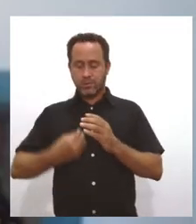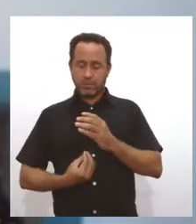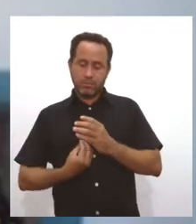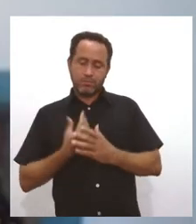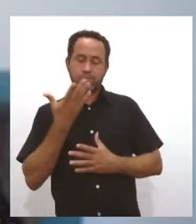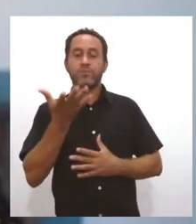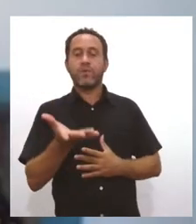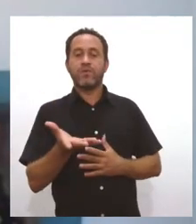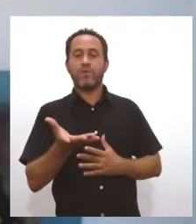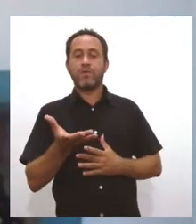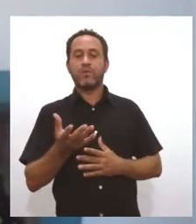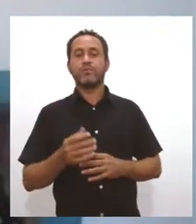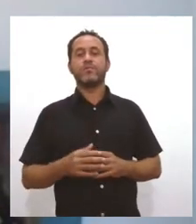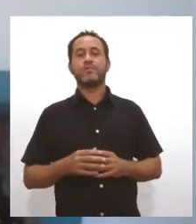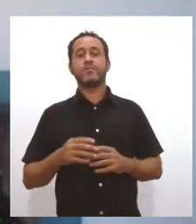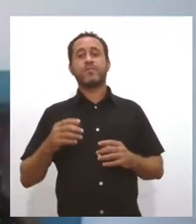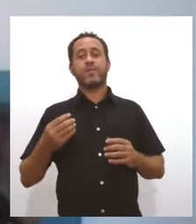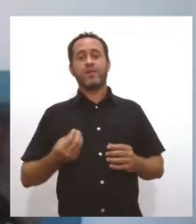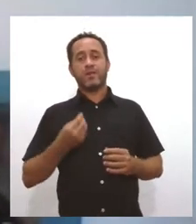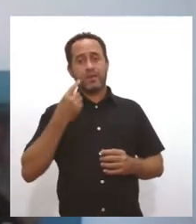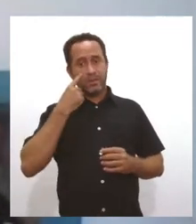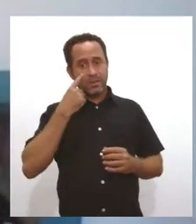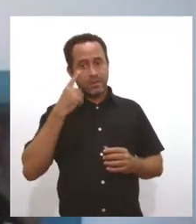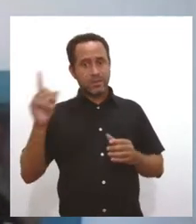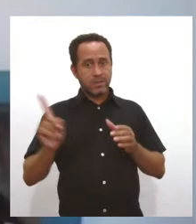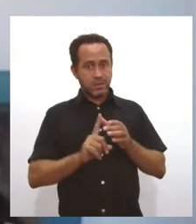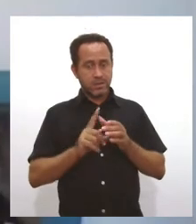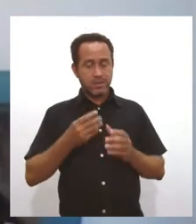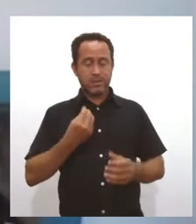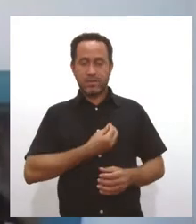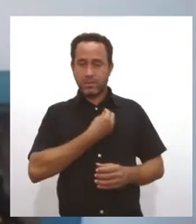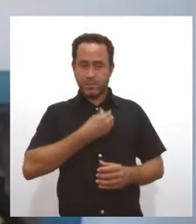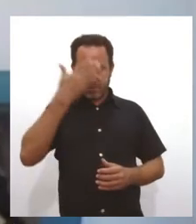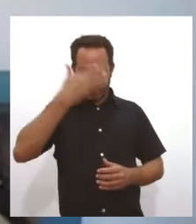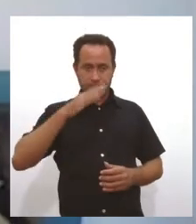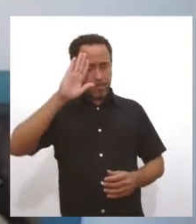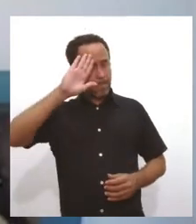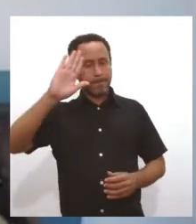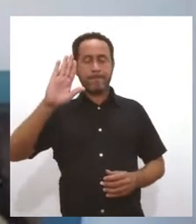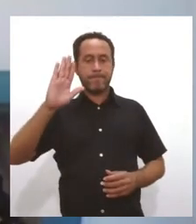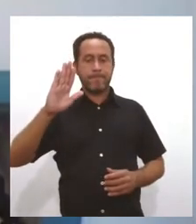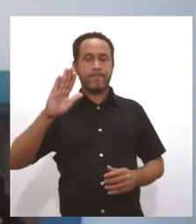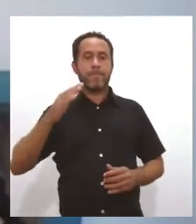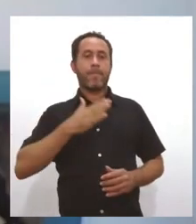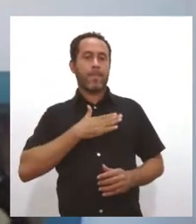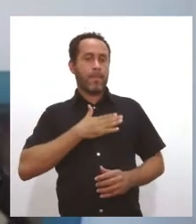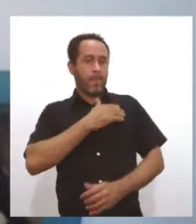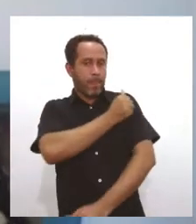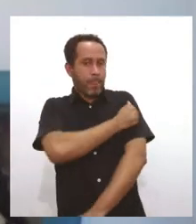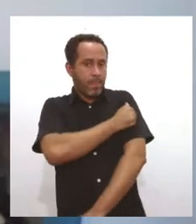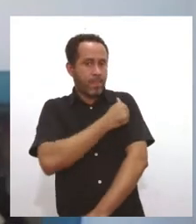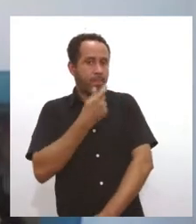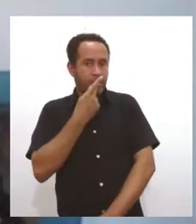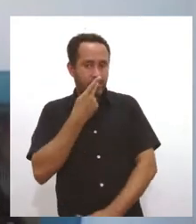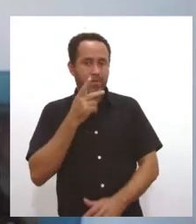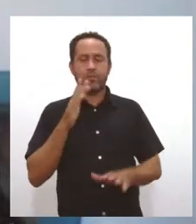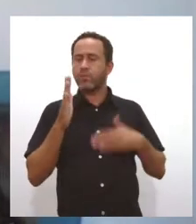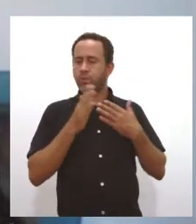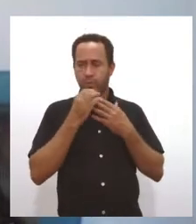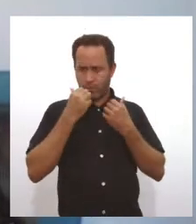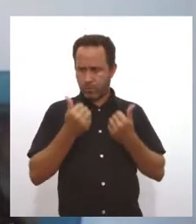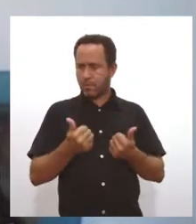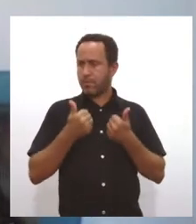Essa questão da participação, ela é primordial, né? Aos meus alunos eu sempre falava, tudo bem você quer